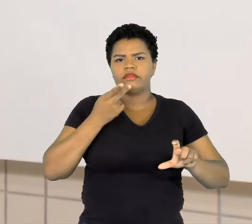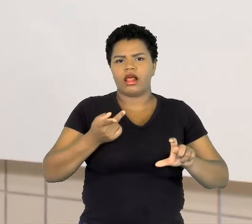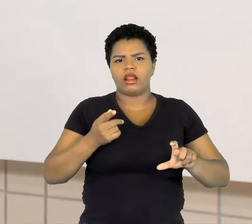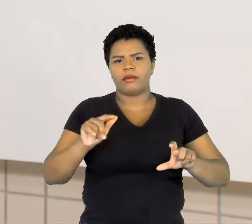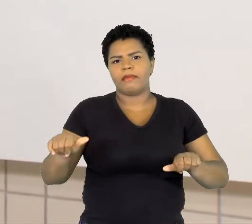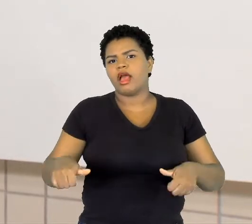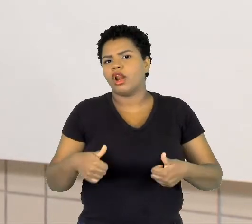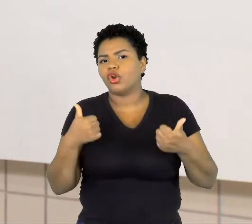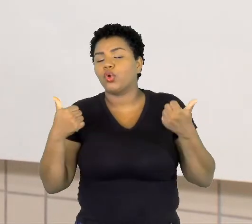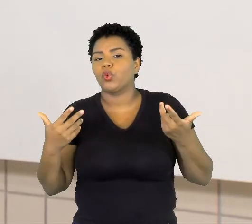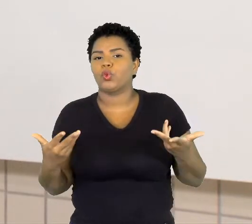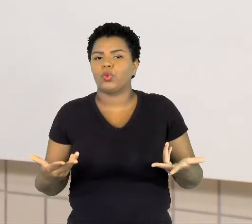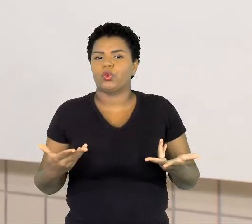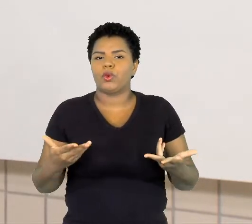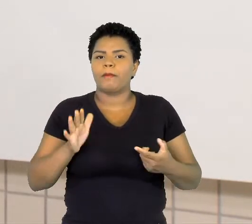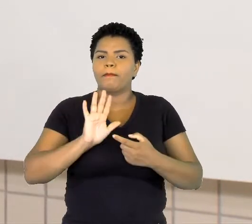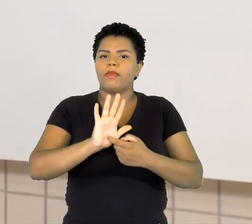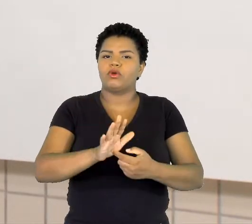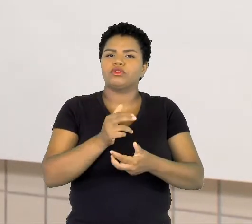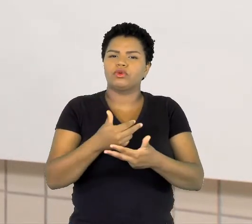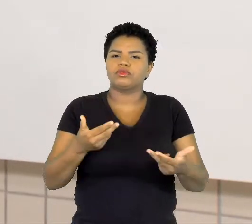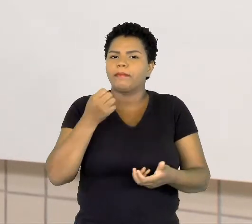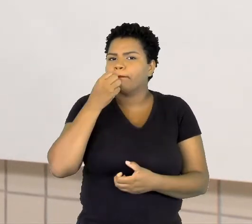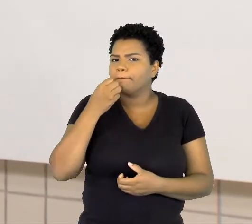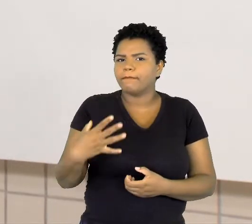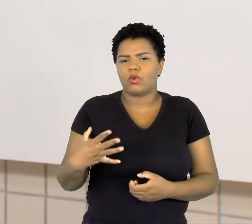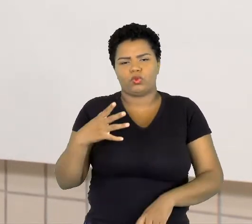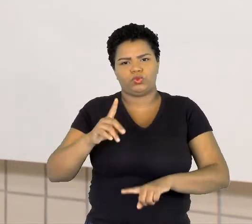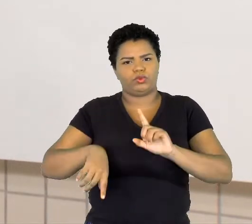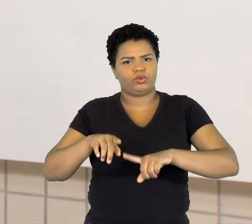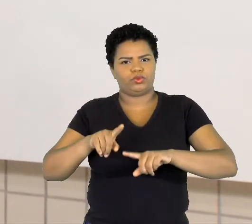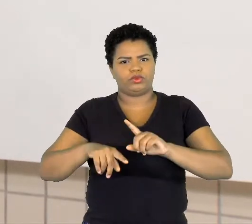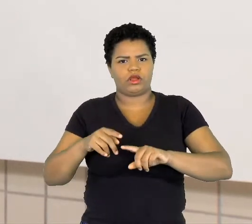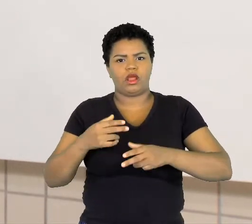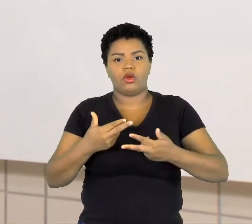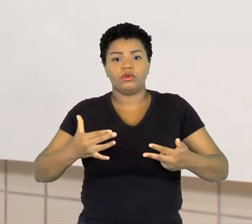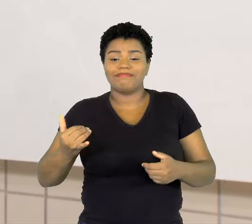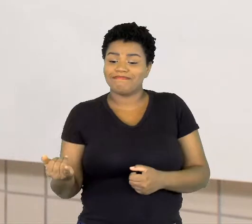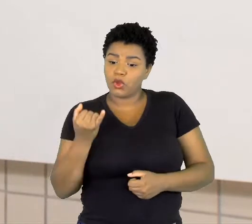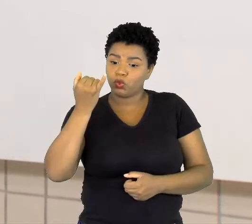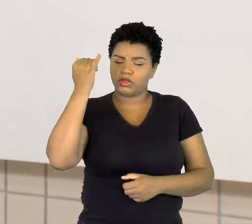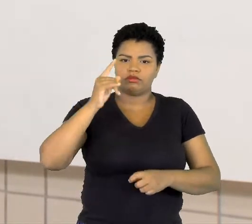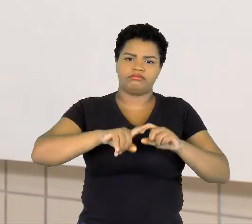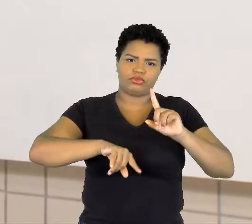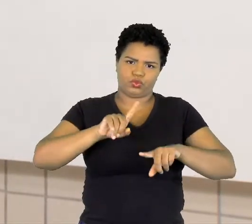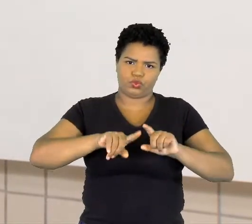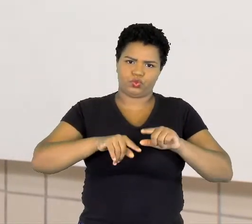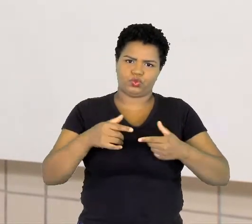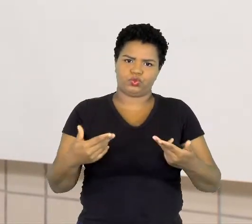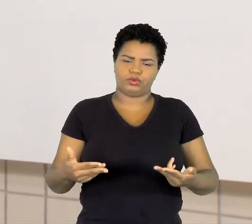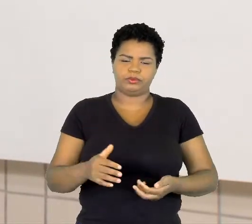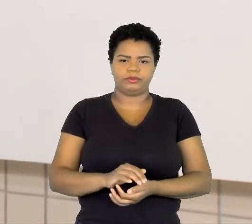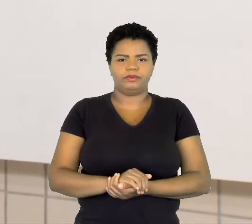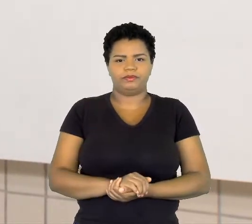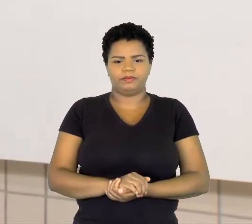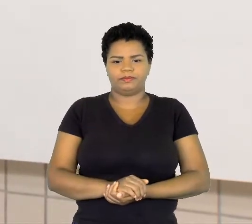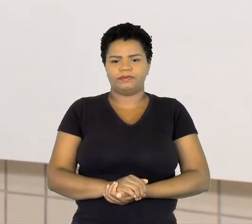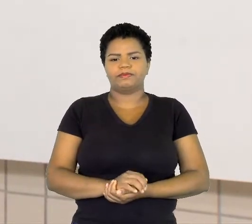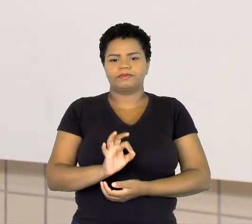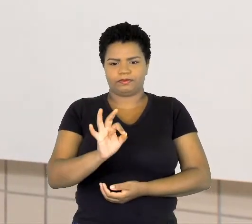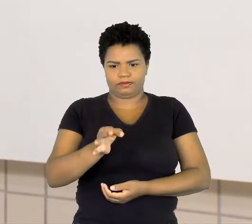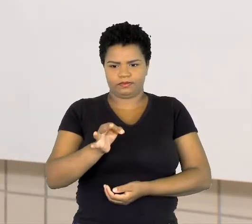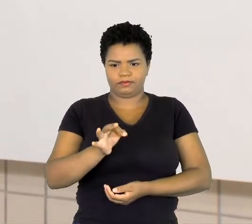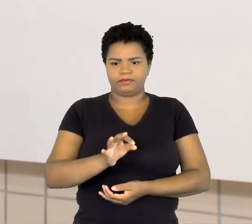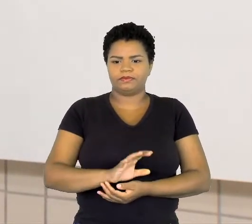Ele mostra a parte boa do produto, a parte importante do produto, certo? Muito bem. Então, aqui,